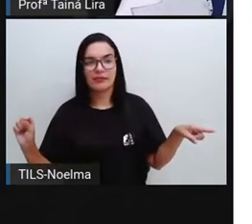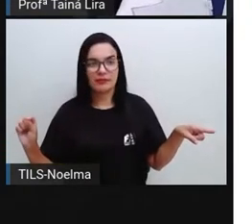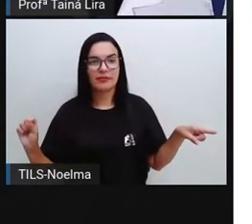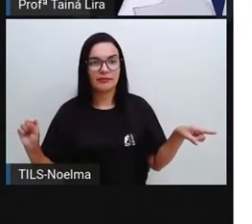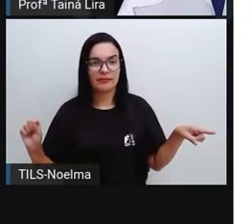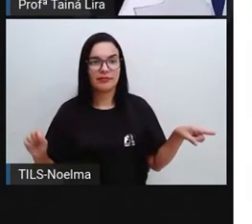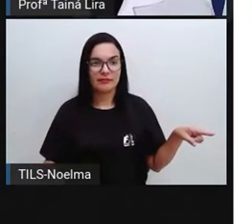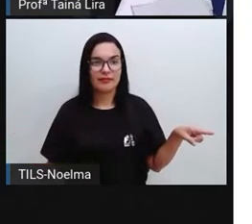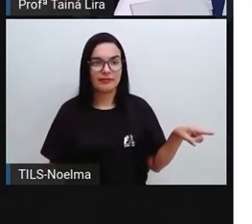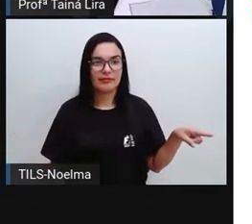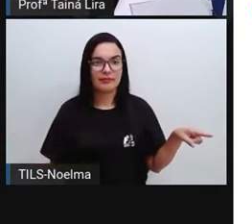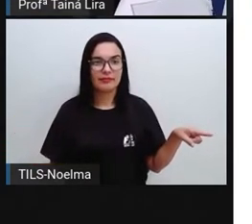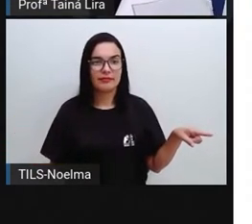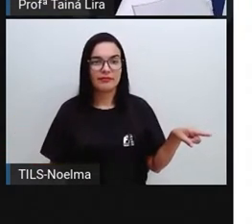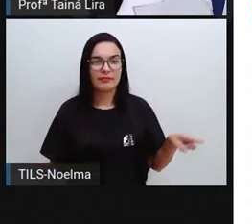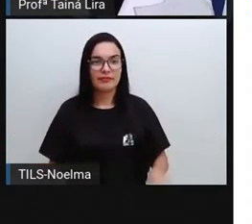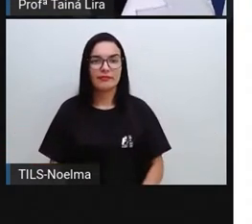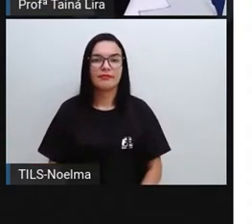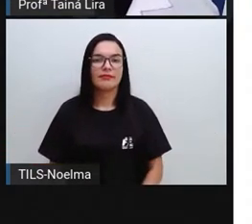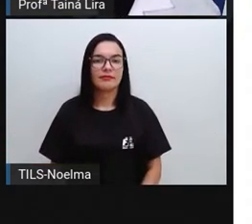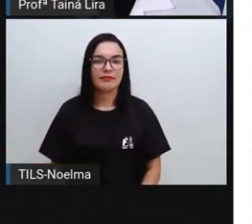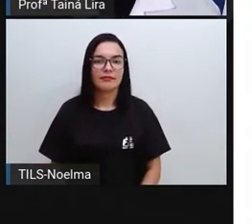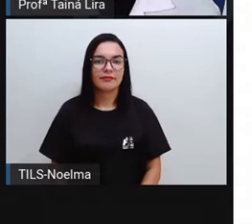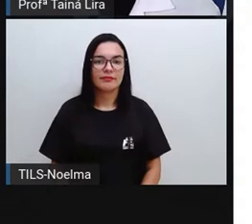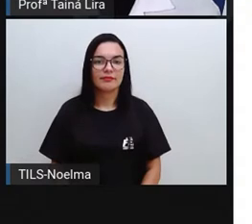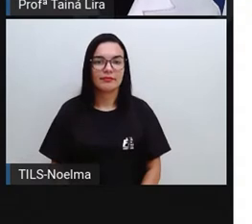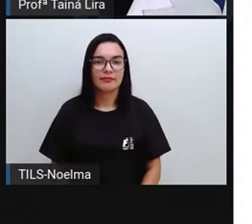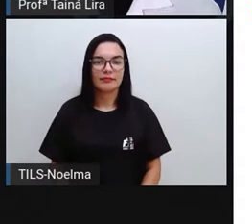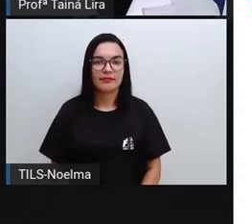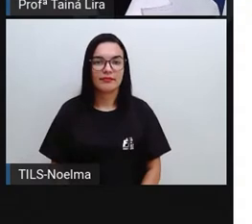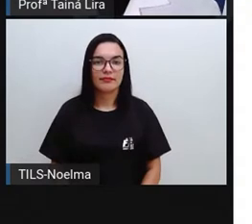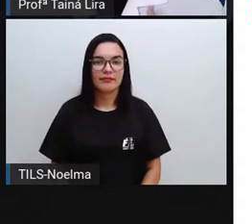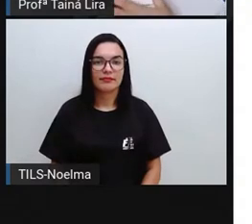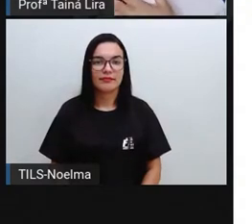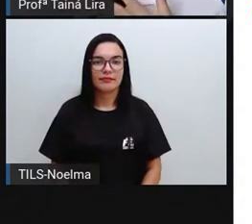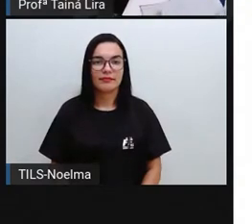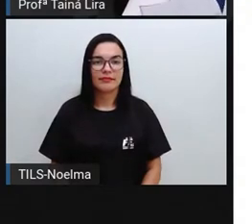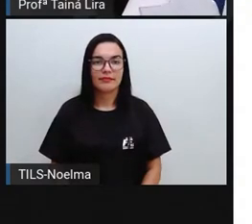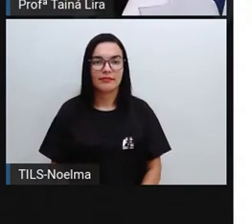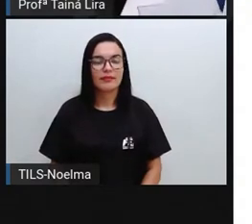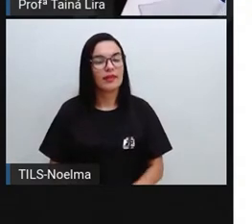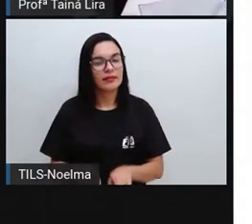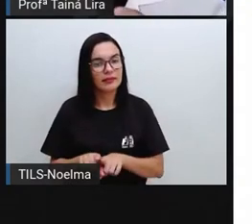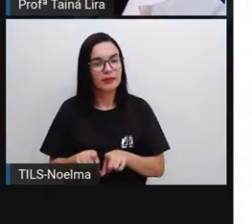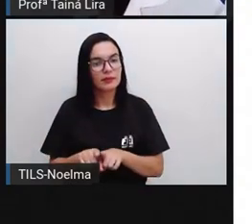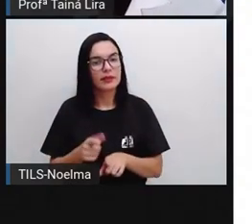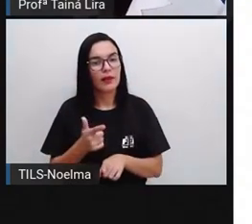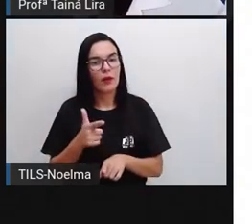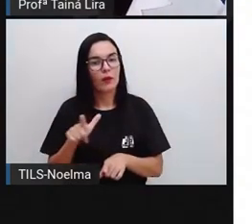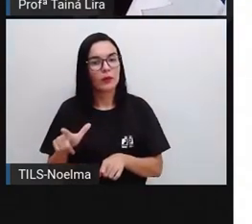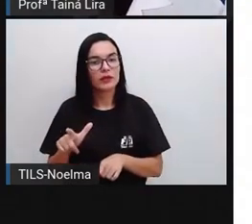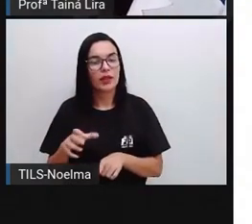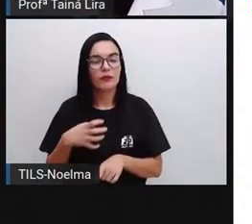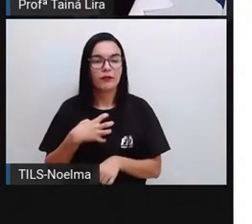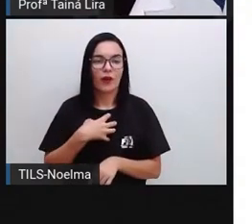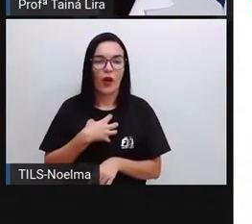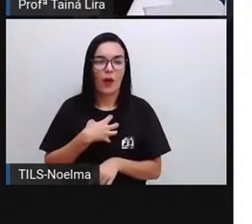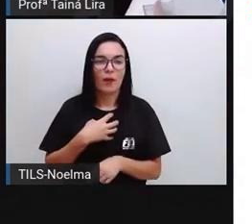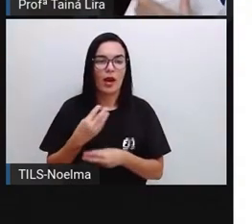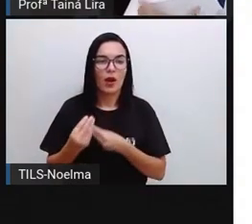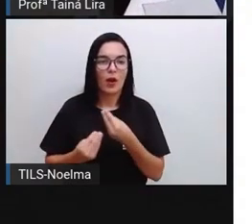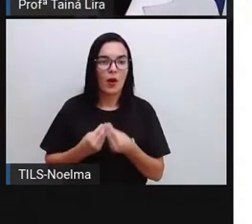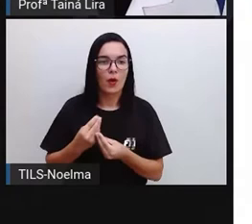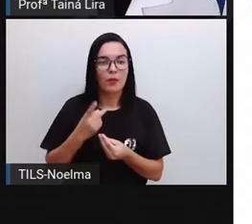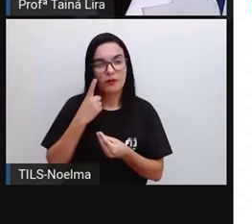selos que ele ganhou agora, tá bom? Então, é uma outra estratégia. E aí, a gente conta tudo ali